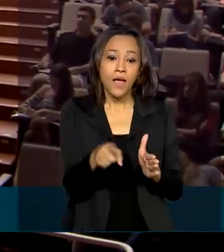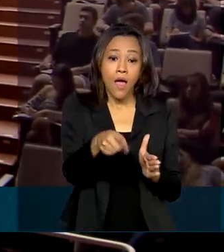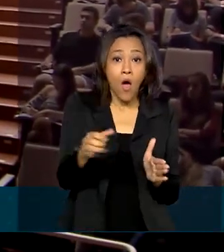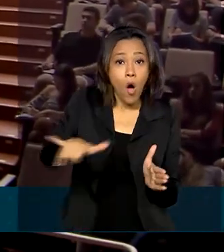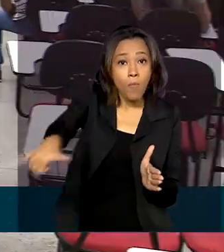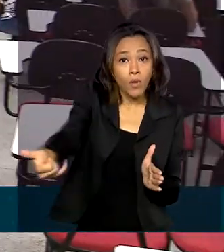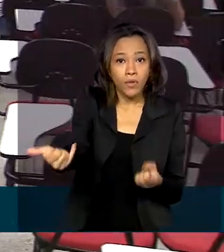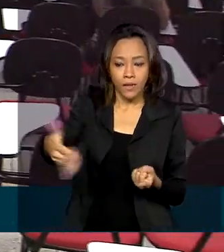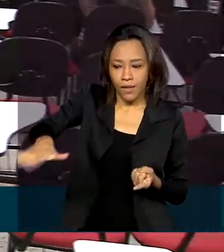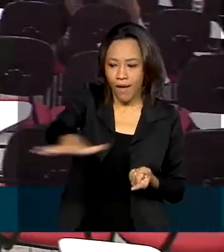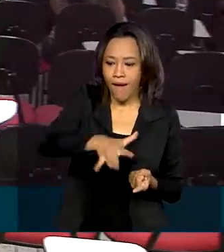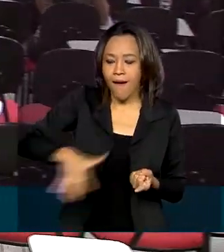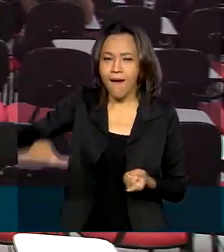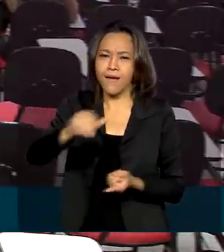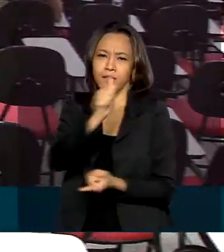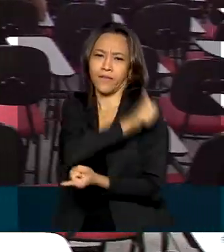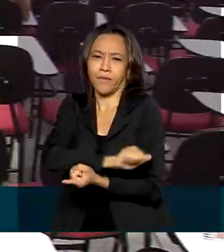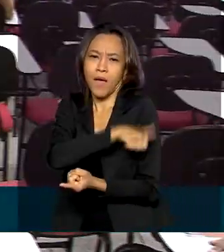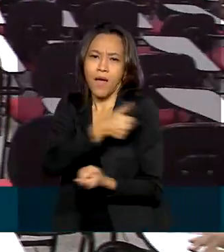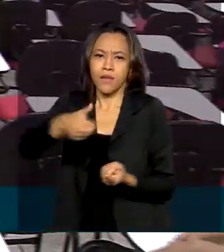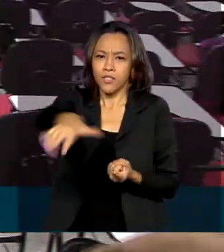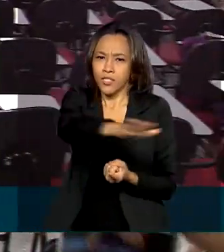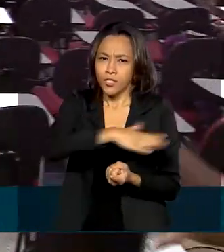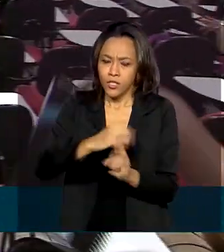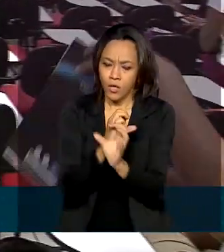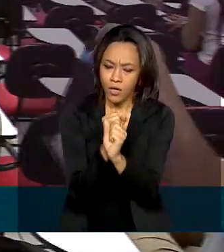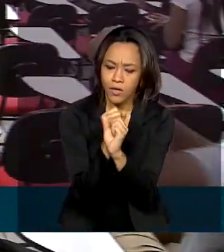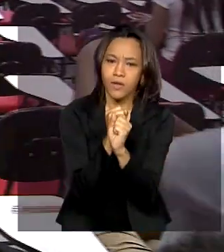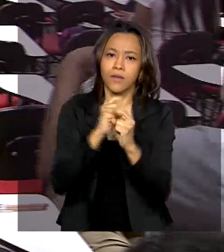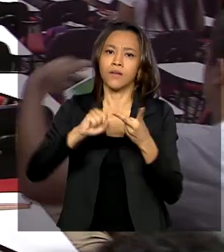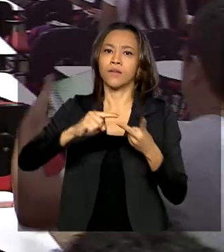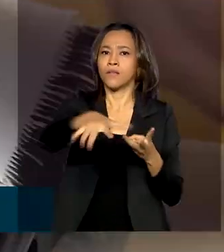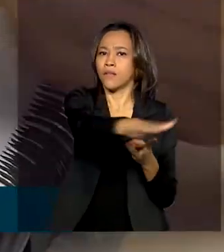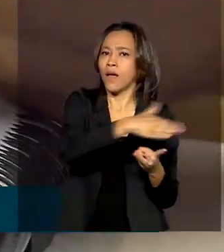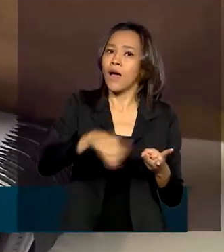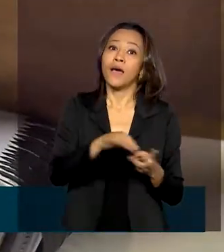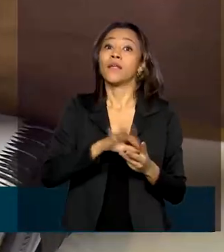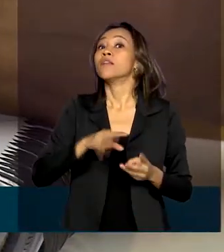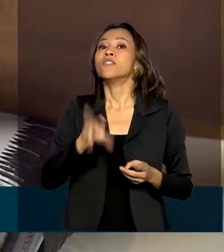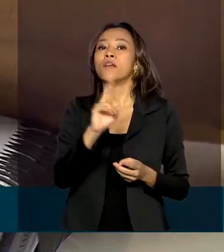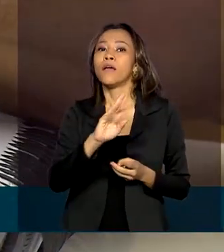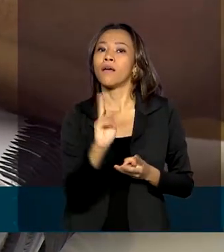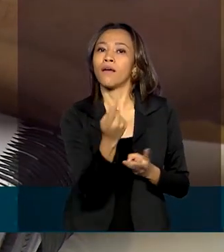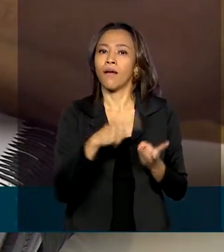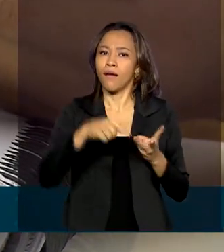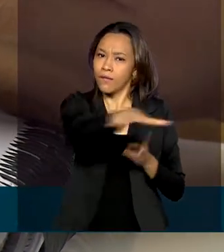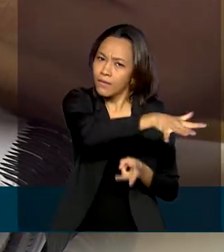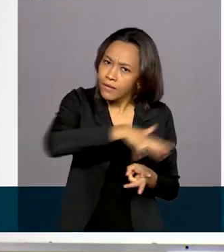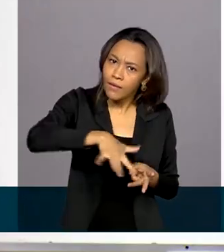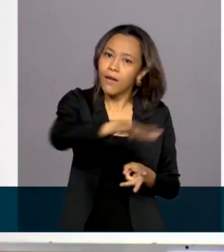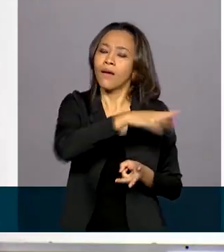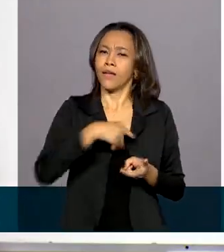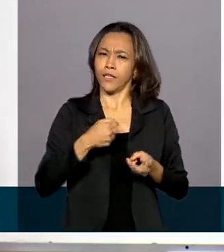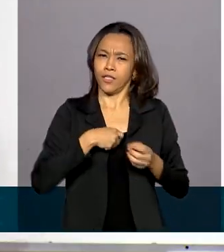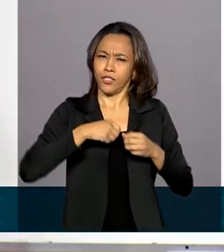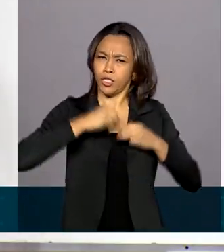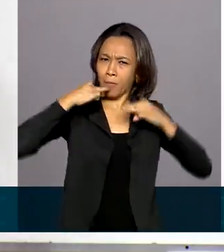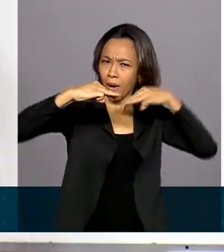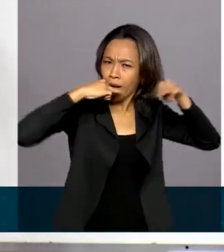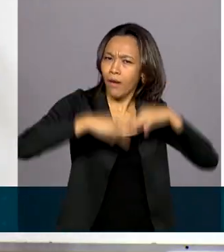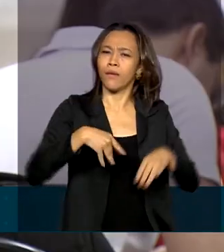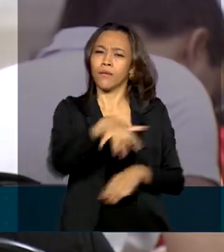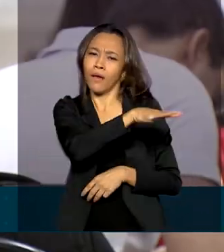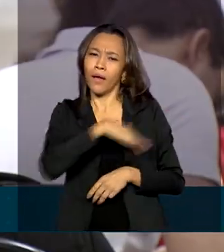nas áreas de enfermagem, contabilidade, recursos humanos, marketing, administração e muitos